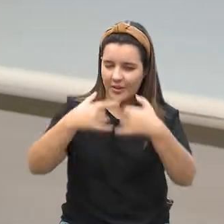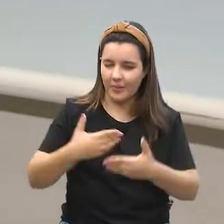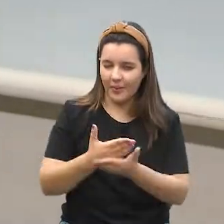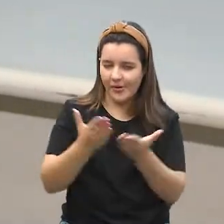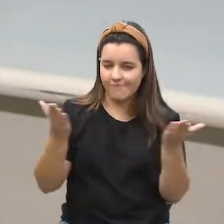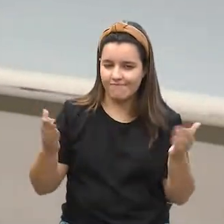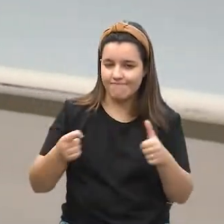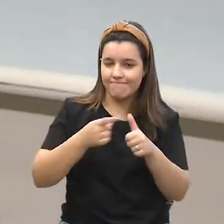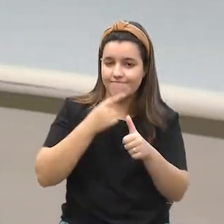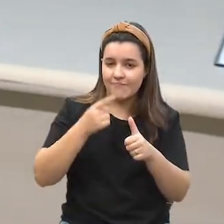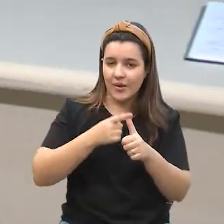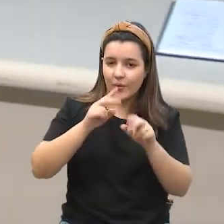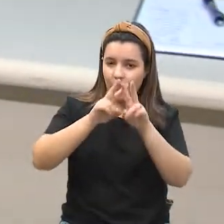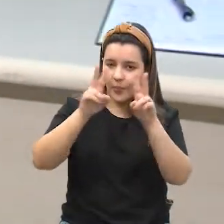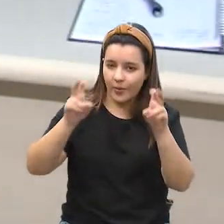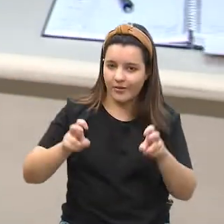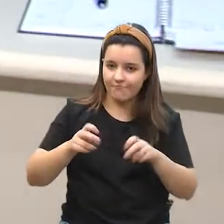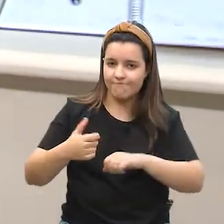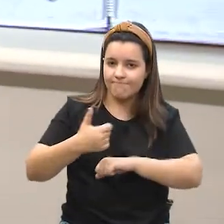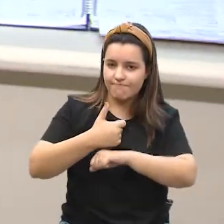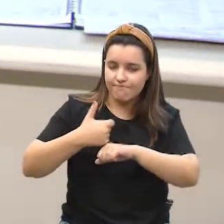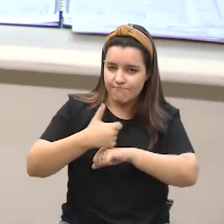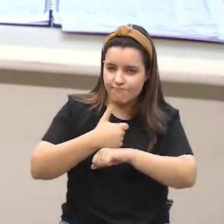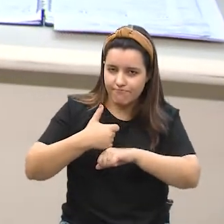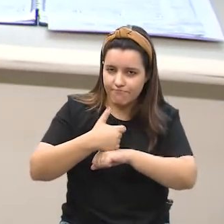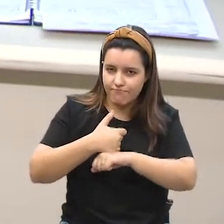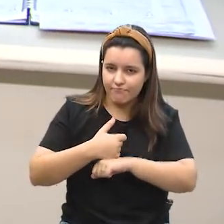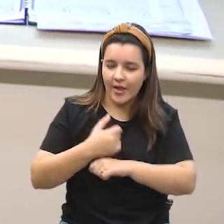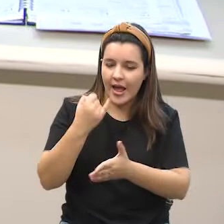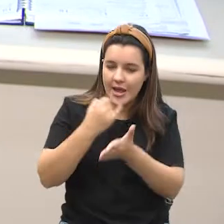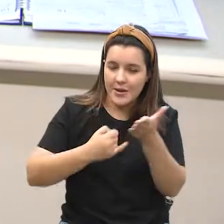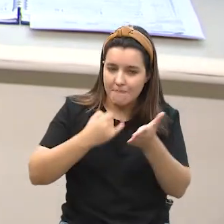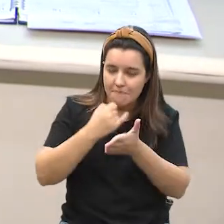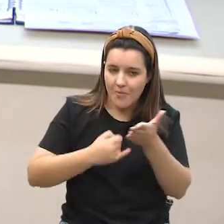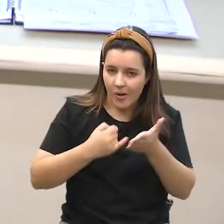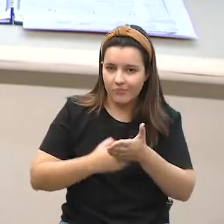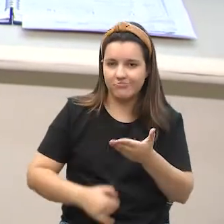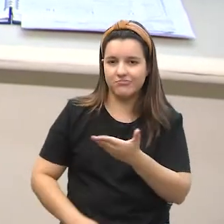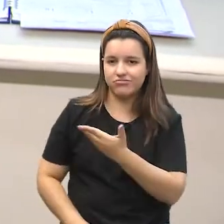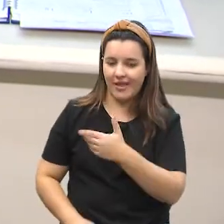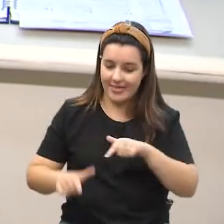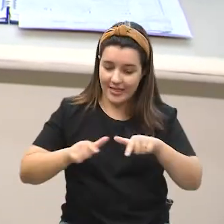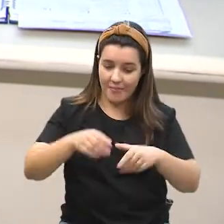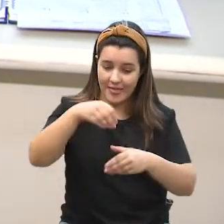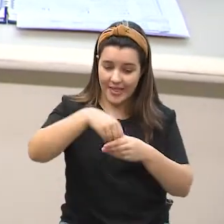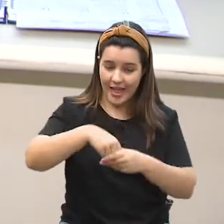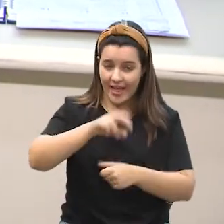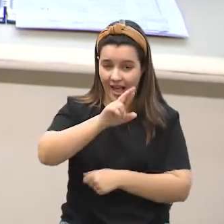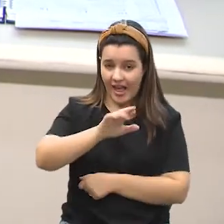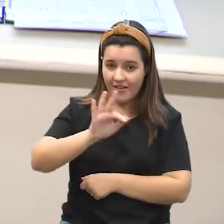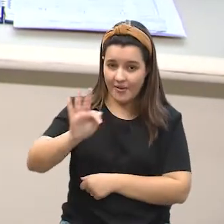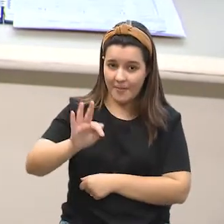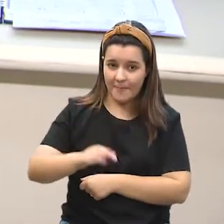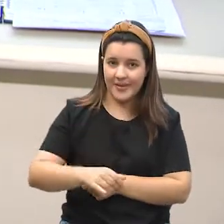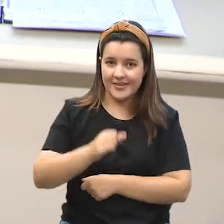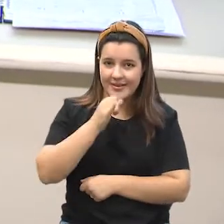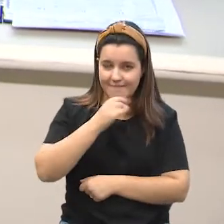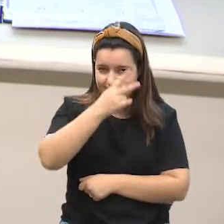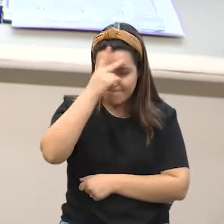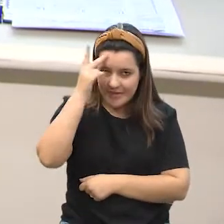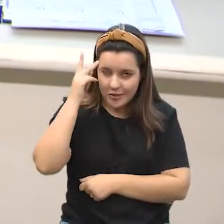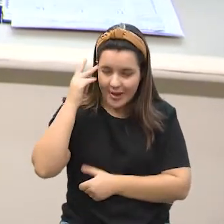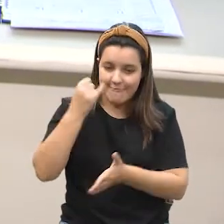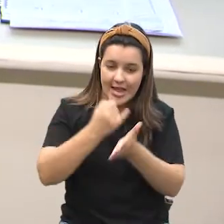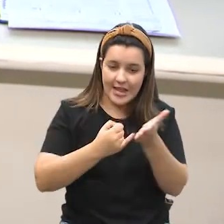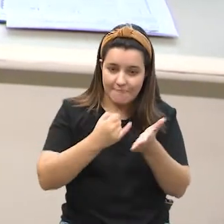primeira é com o analista tributário aqui da Receita Federal, o Thierry Roldan. Thierry, a pessoa caiu na malha fina.